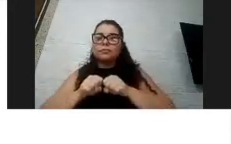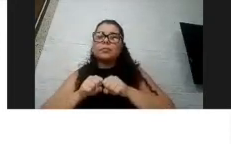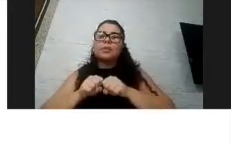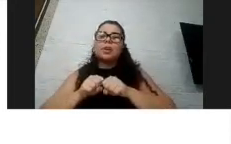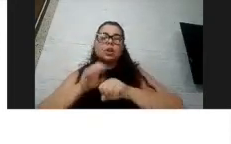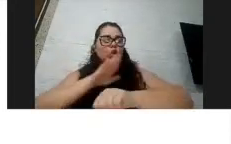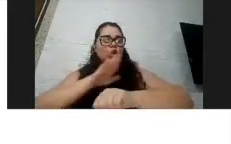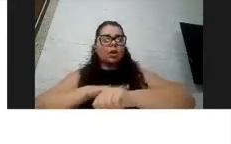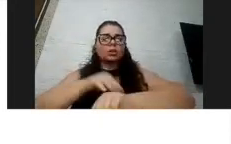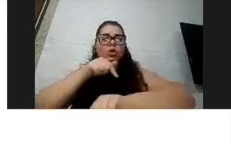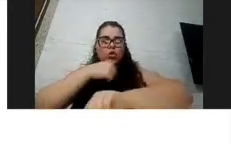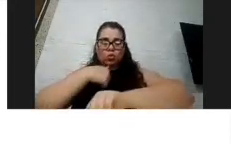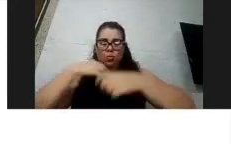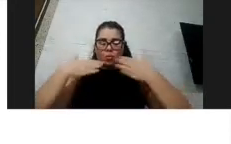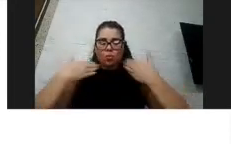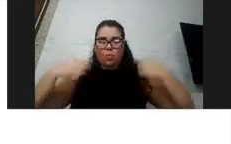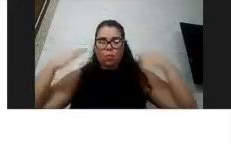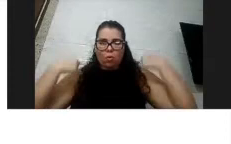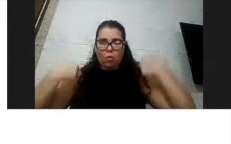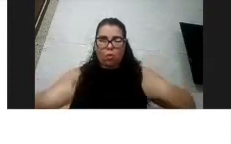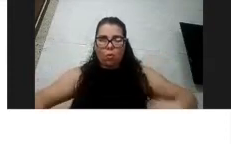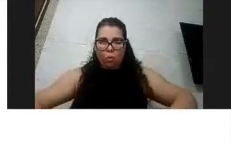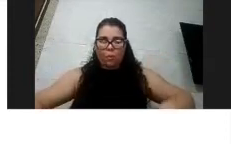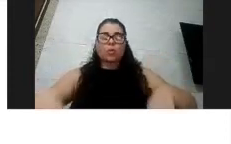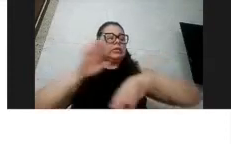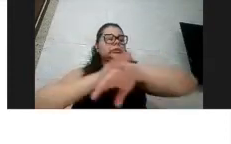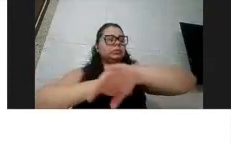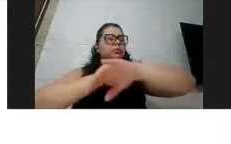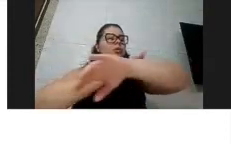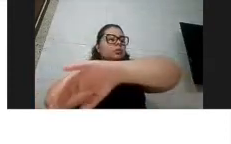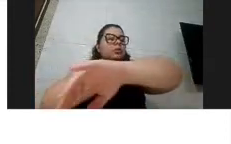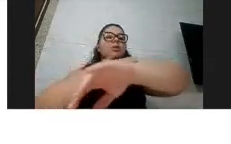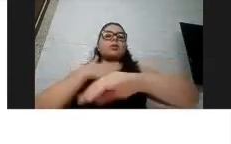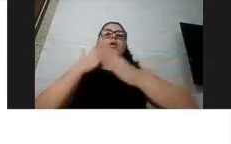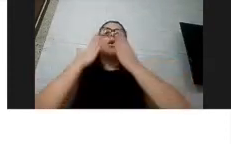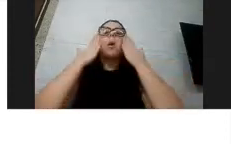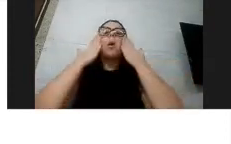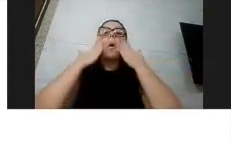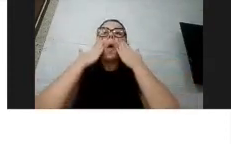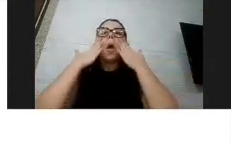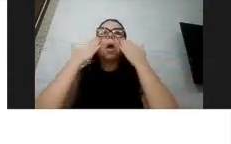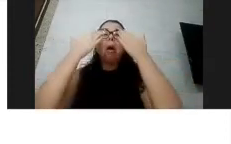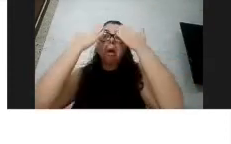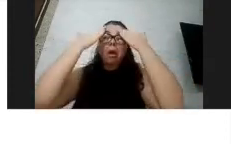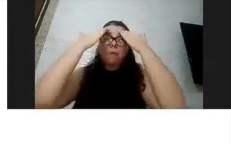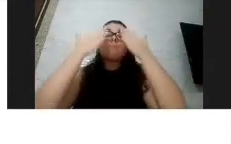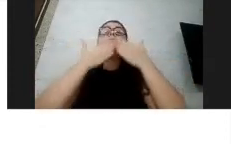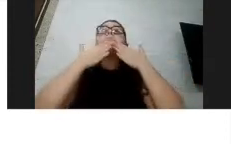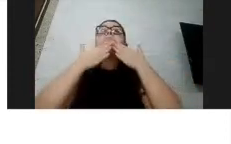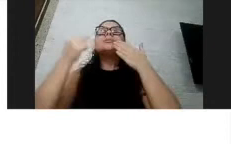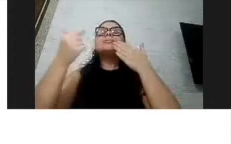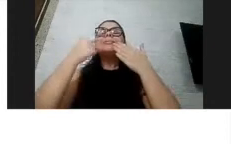Então, quando você tocou alguma superfície contaminada e levou a mão ou alguma parte do corpo contaminada